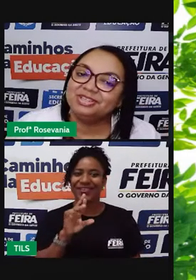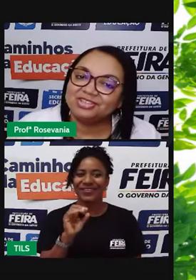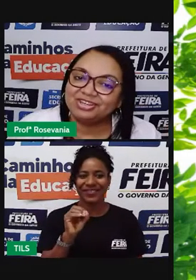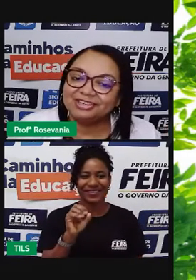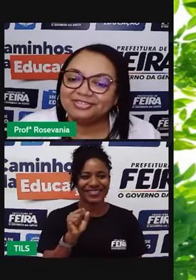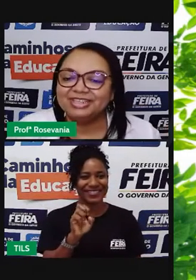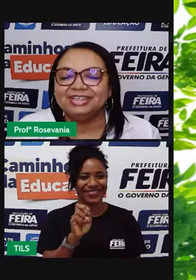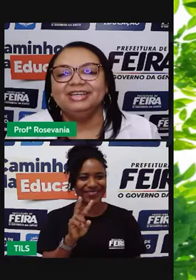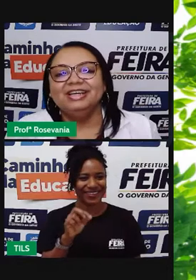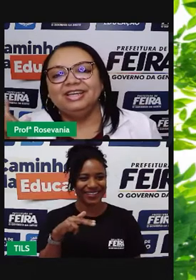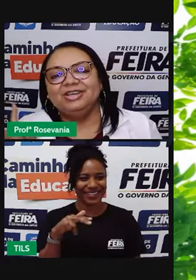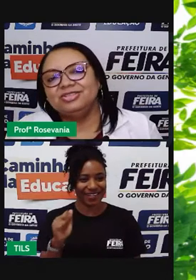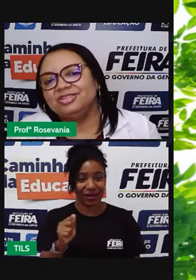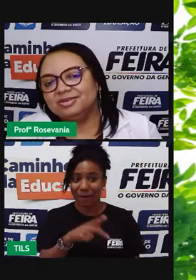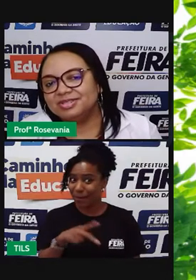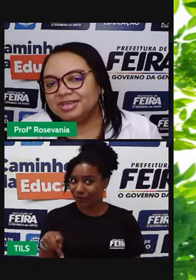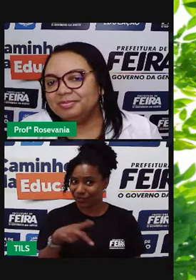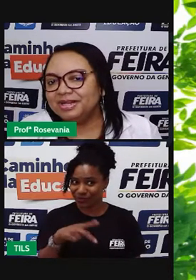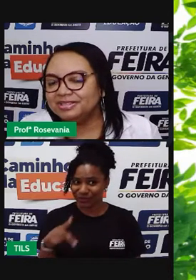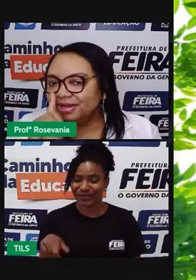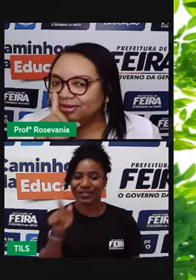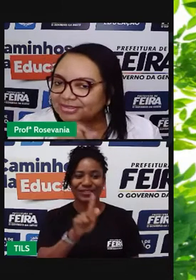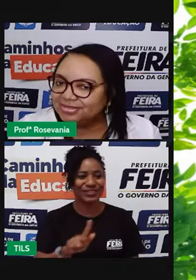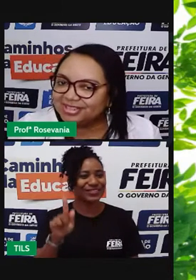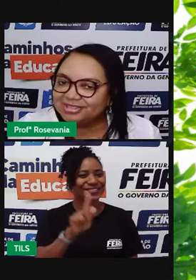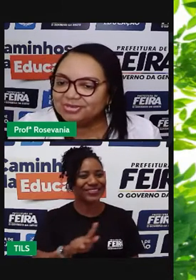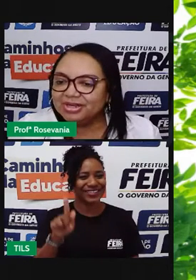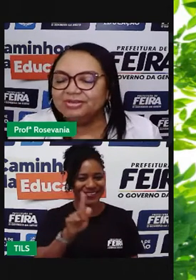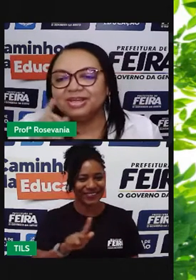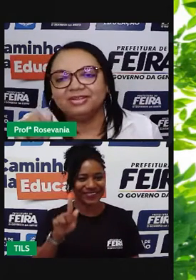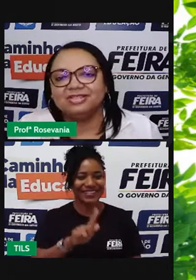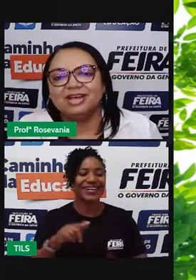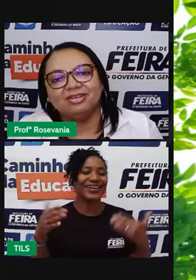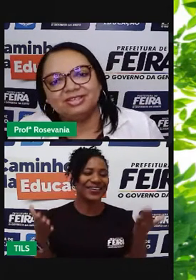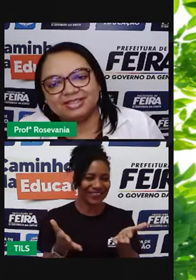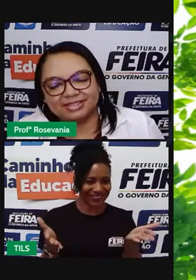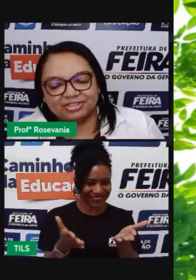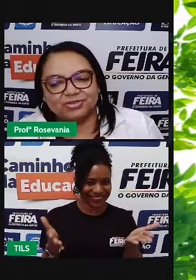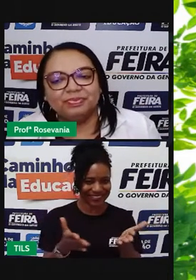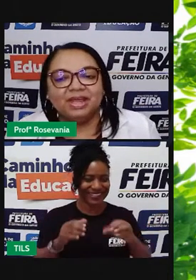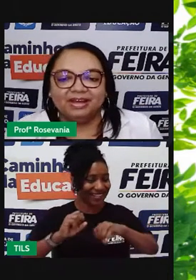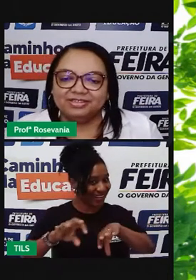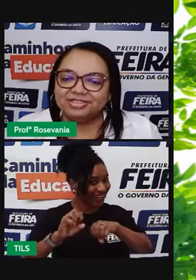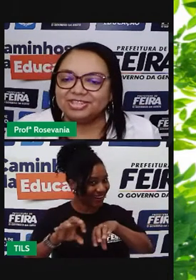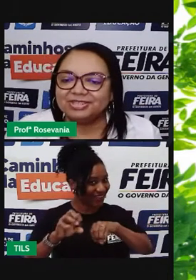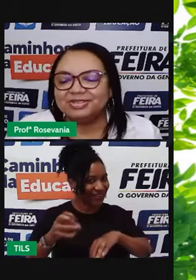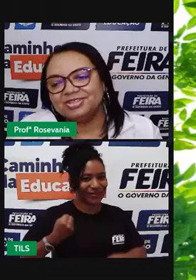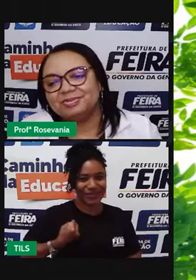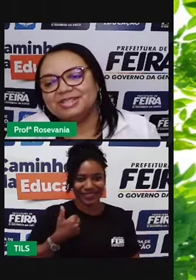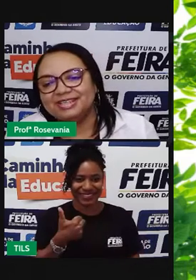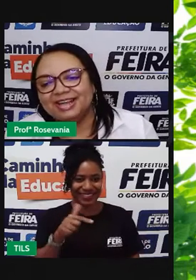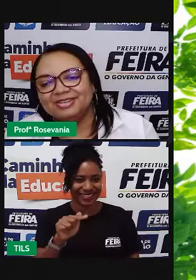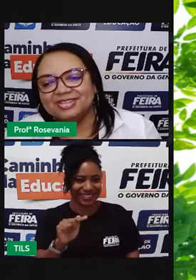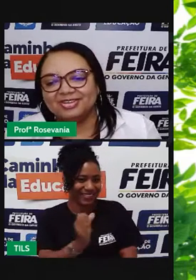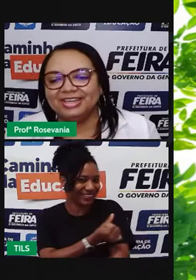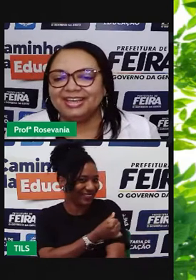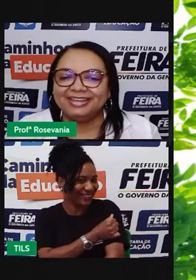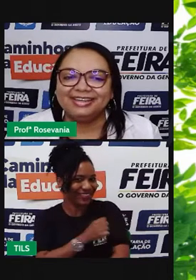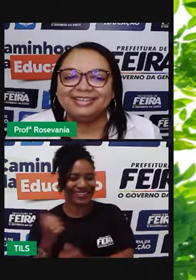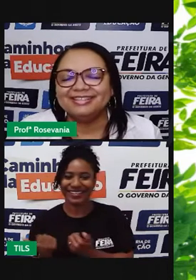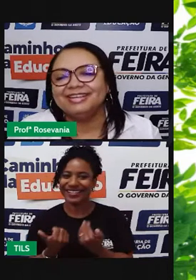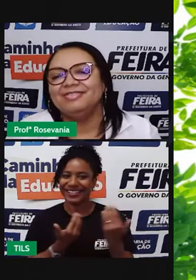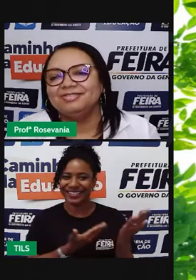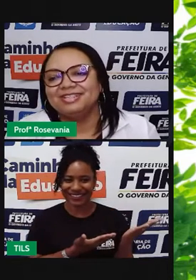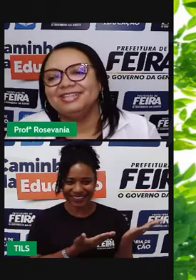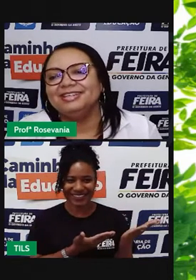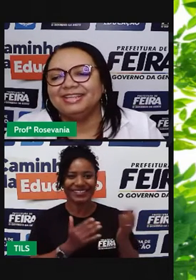professora de Geografia e hoje nós vamos ter mais uma aula do sexto ano, que é a nossa aula 17. Antes disso, deixa eu apresentar a nossa coleguinha